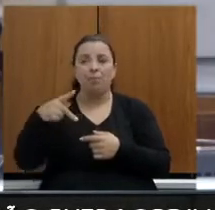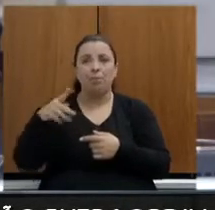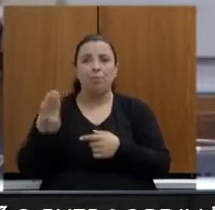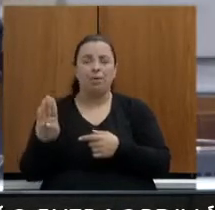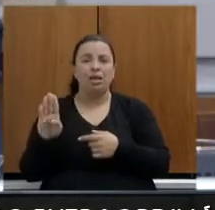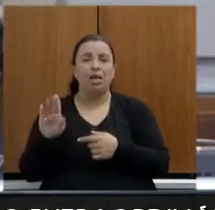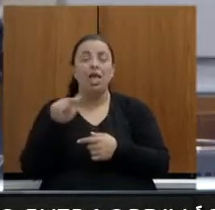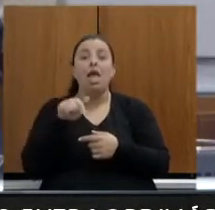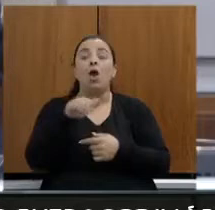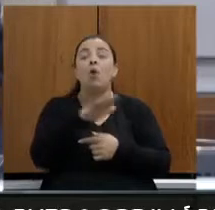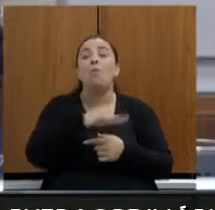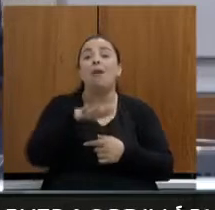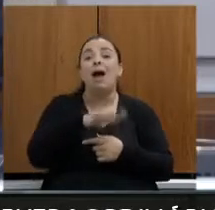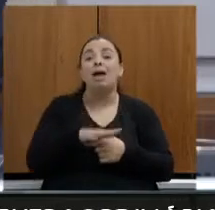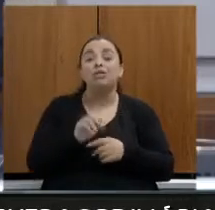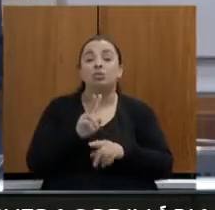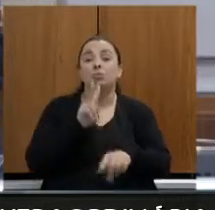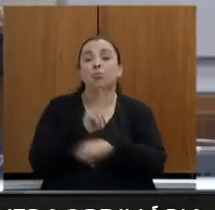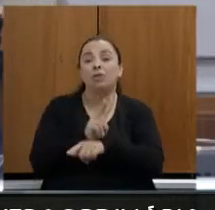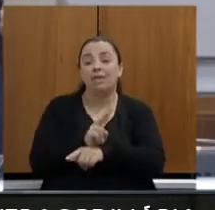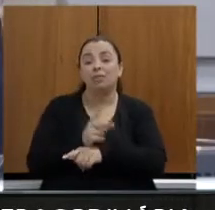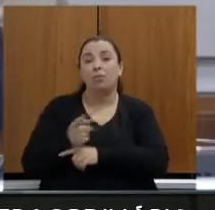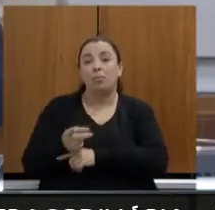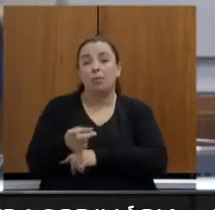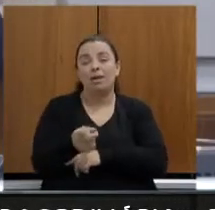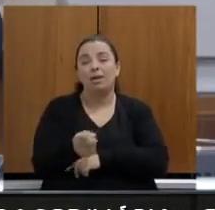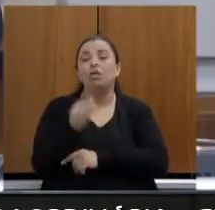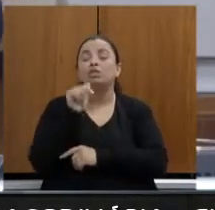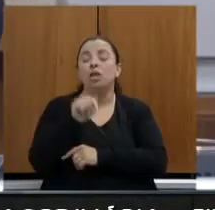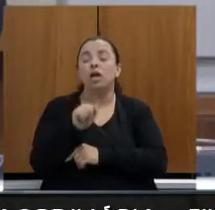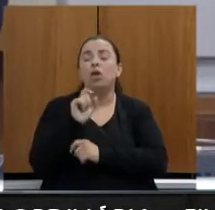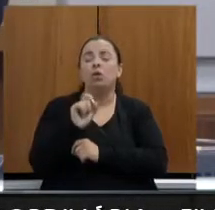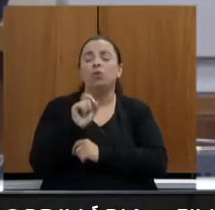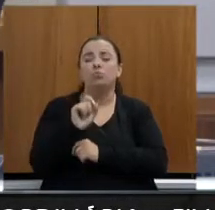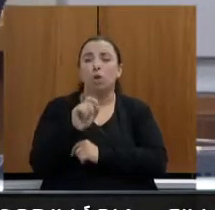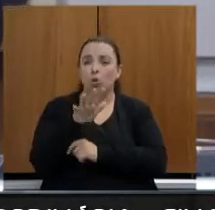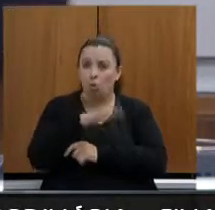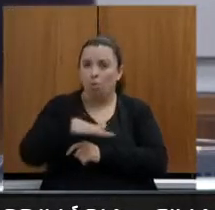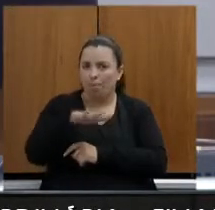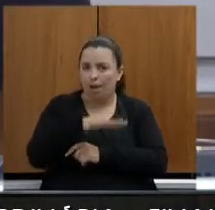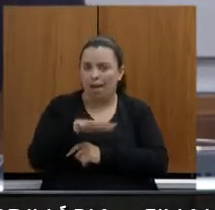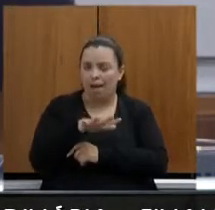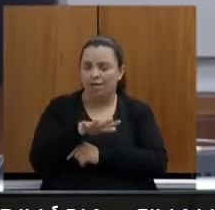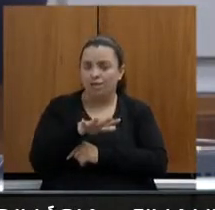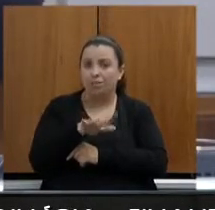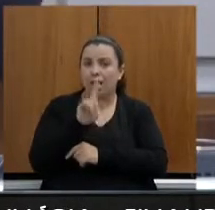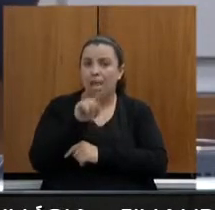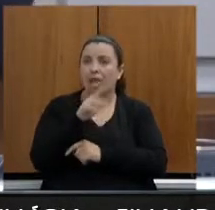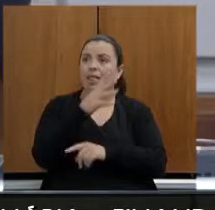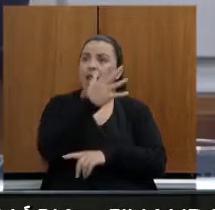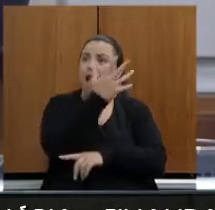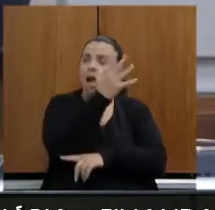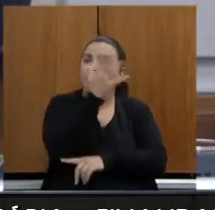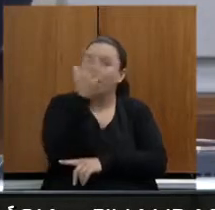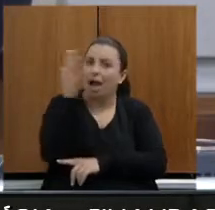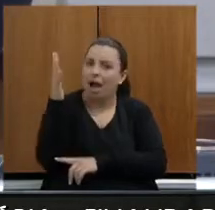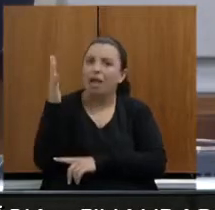permanente, vamos imaginar que é aquele local onde você tem a mata, você tem